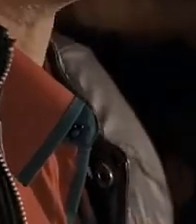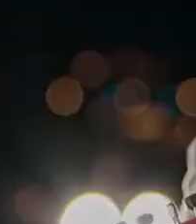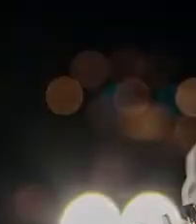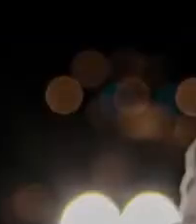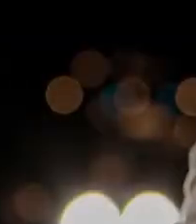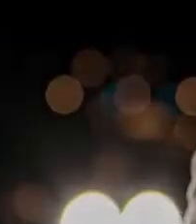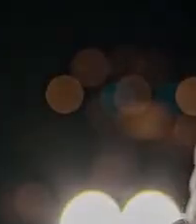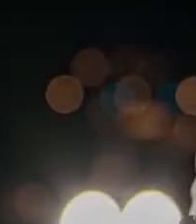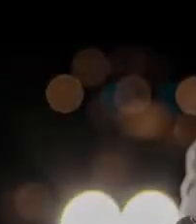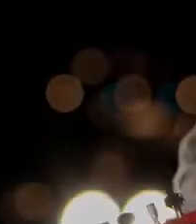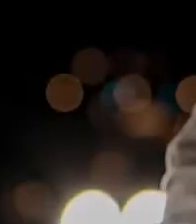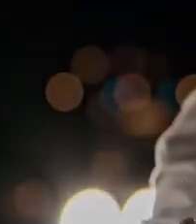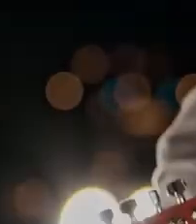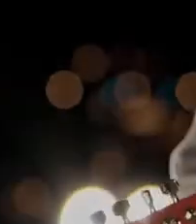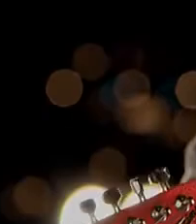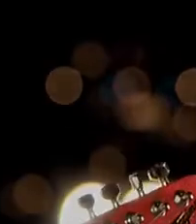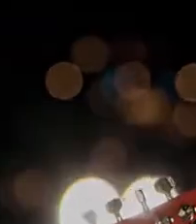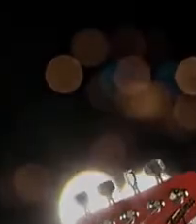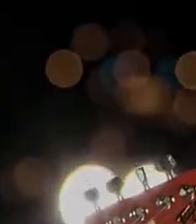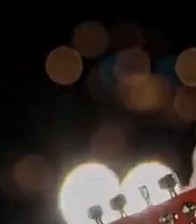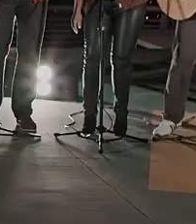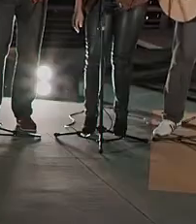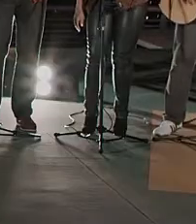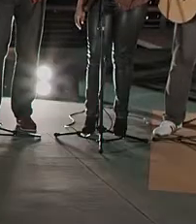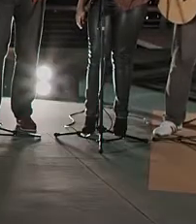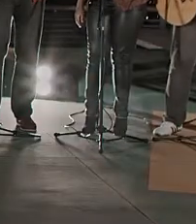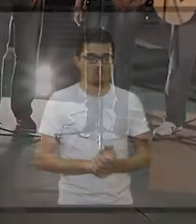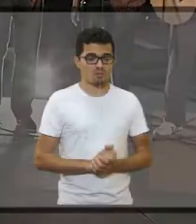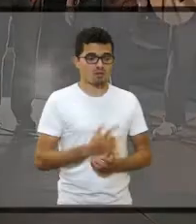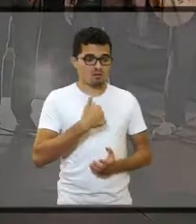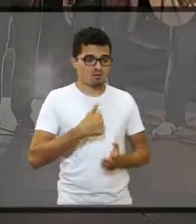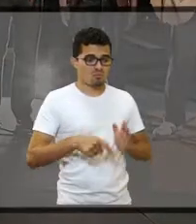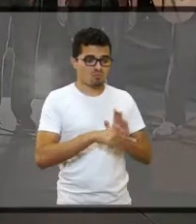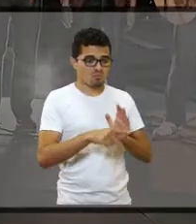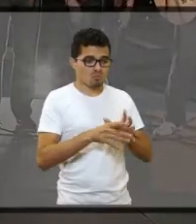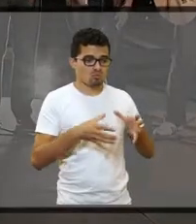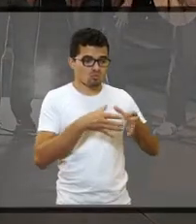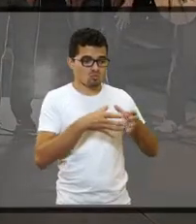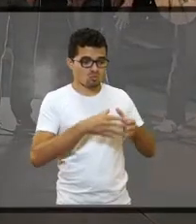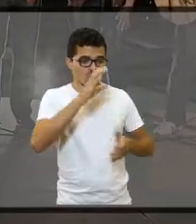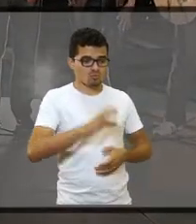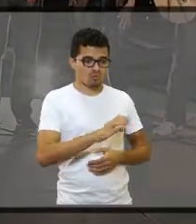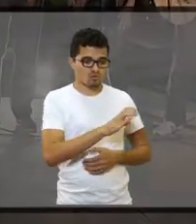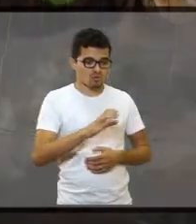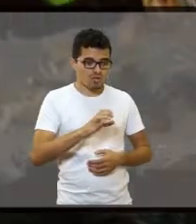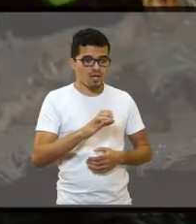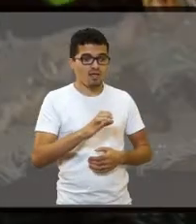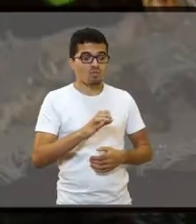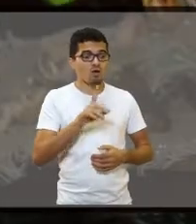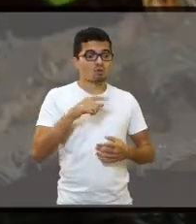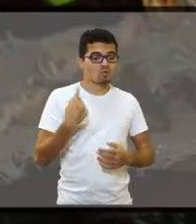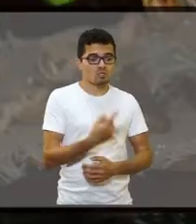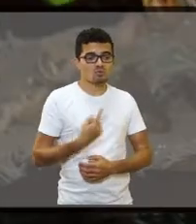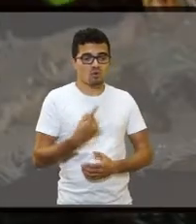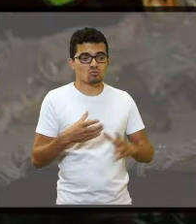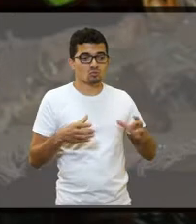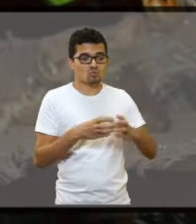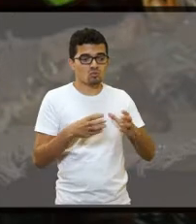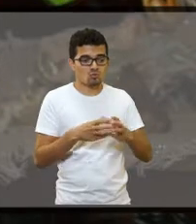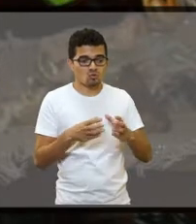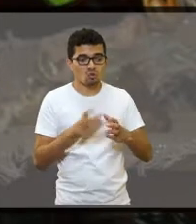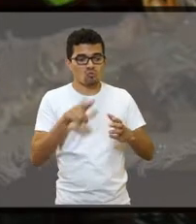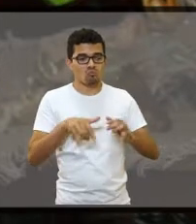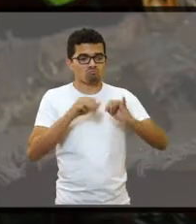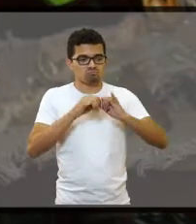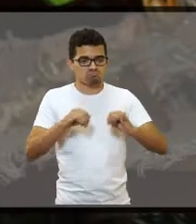te encontrar. Eu faço parte de uma banda católica chamada Canal da Graça. E a gente faz eventos de